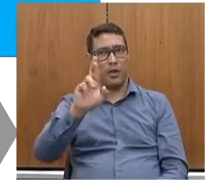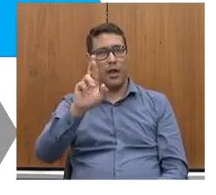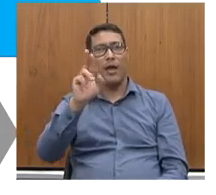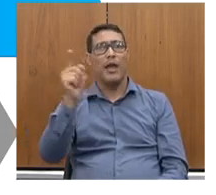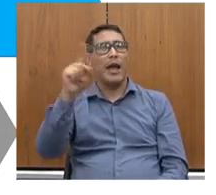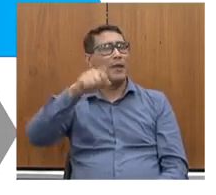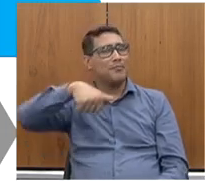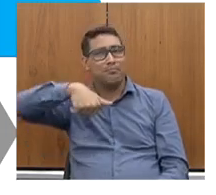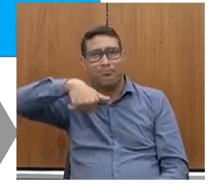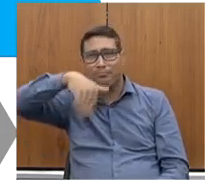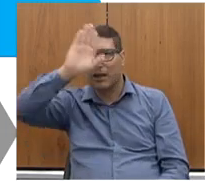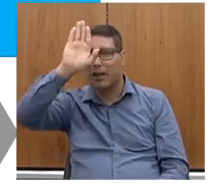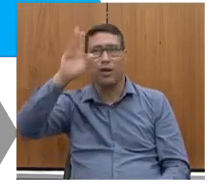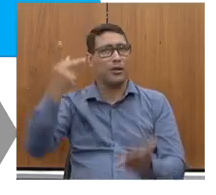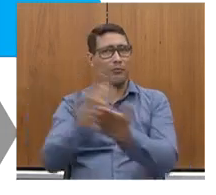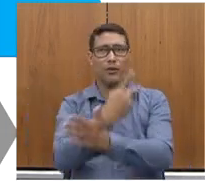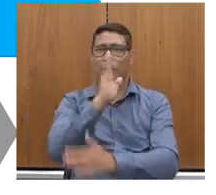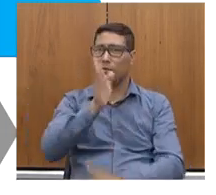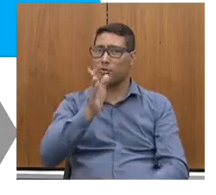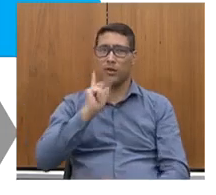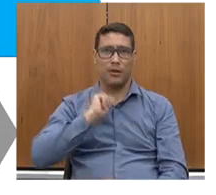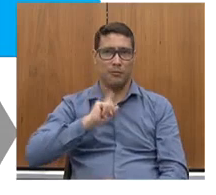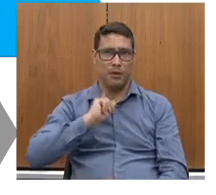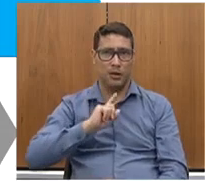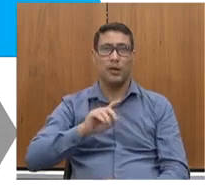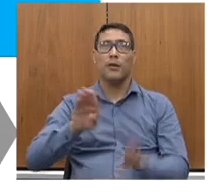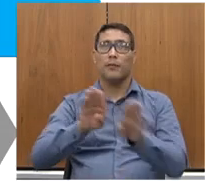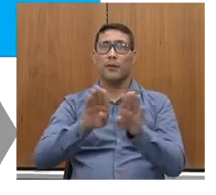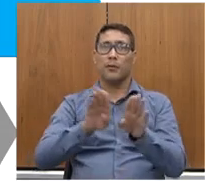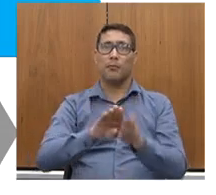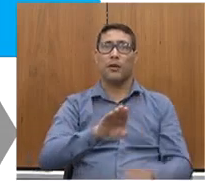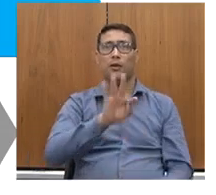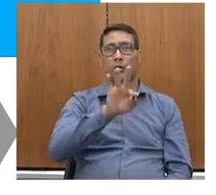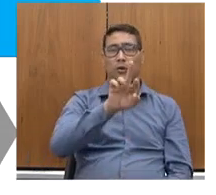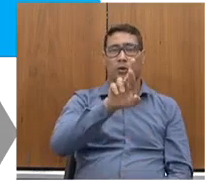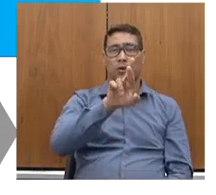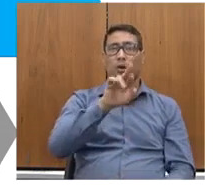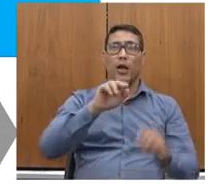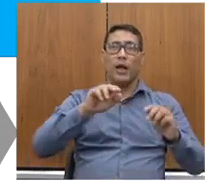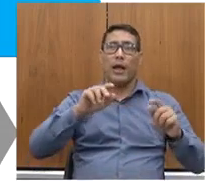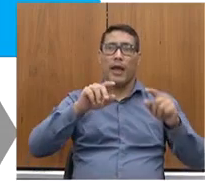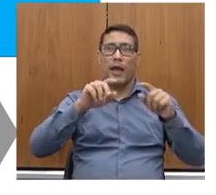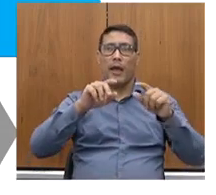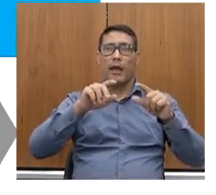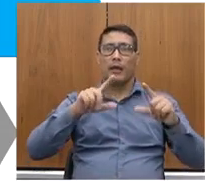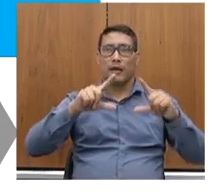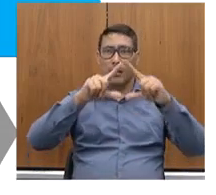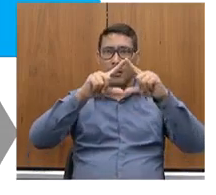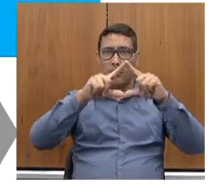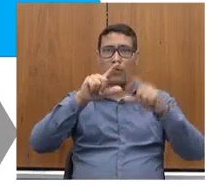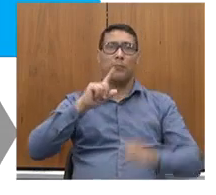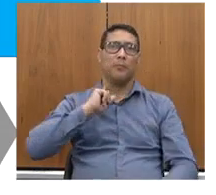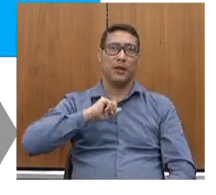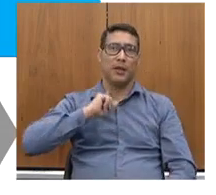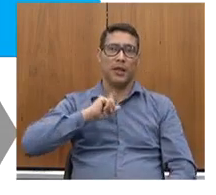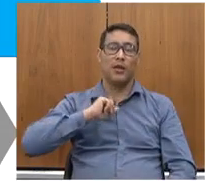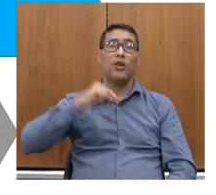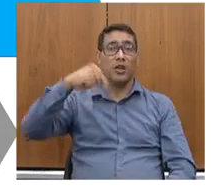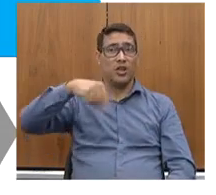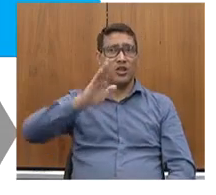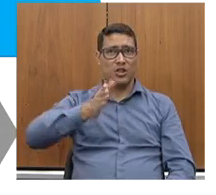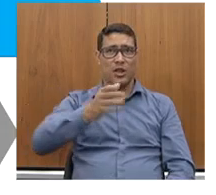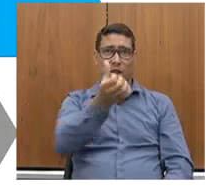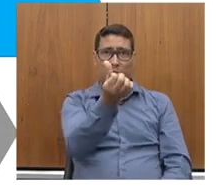história de Minas. O Triângulo Mineiro, concedemos mais de 600 quilômetros na região,